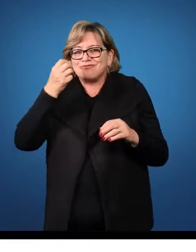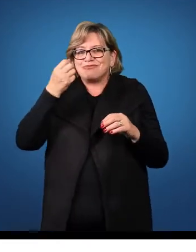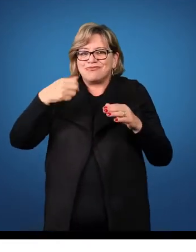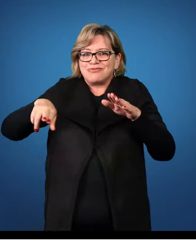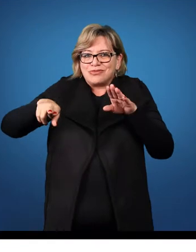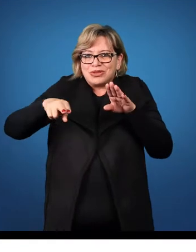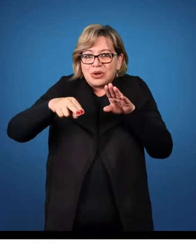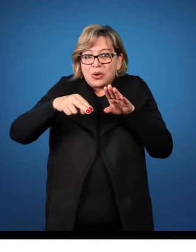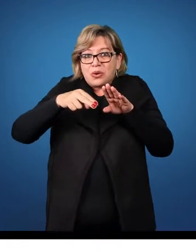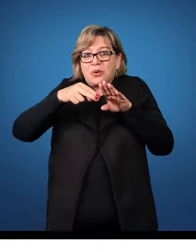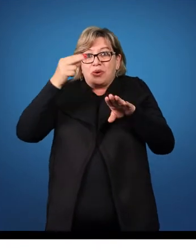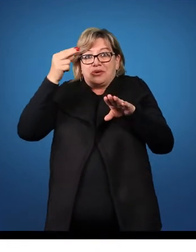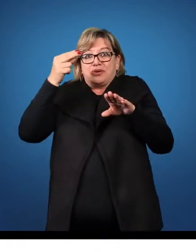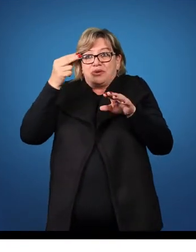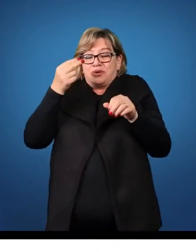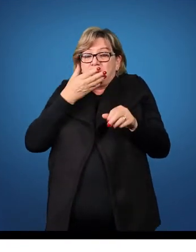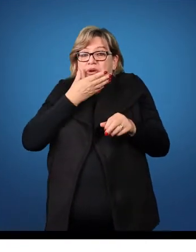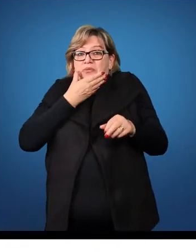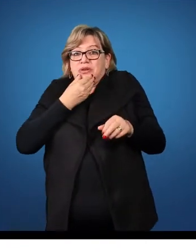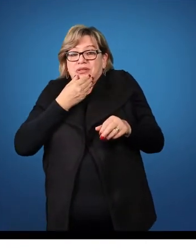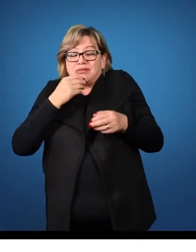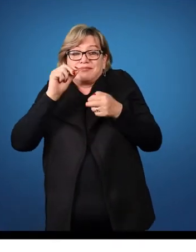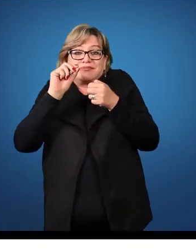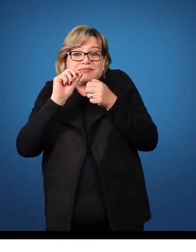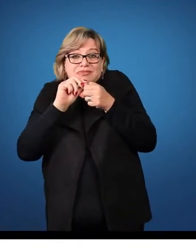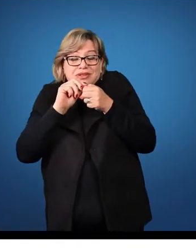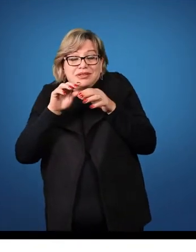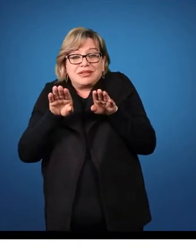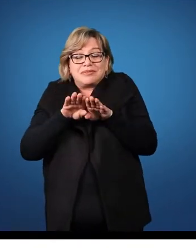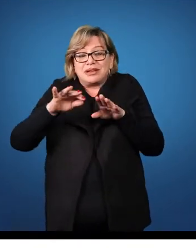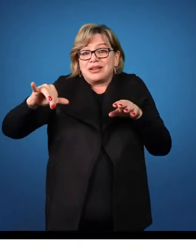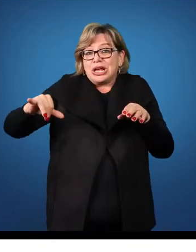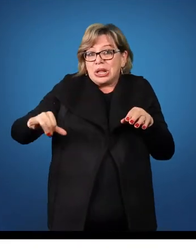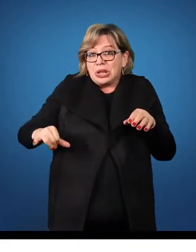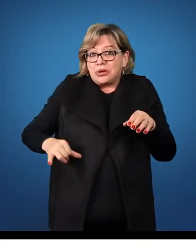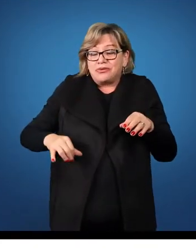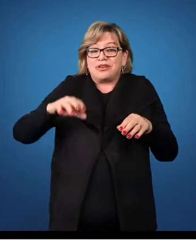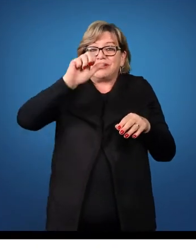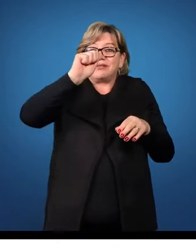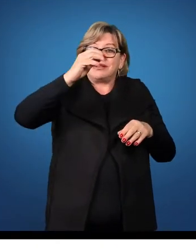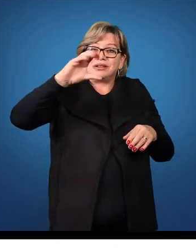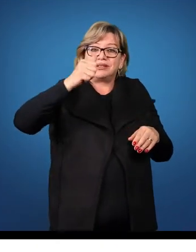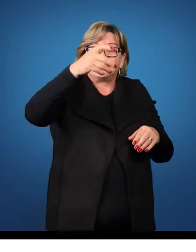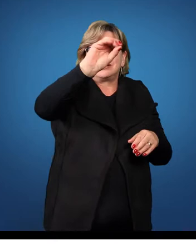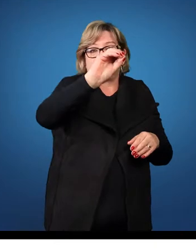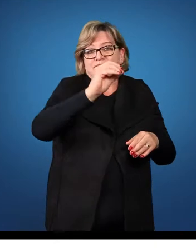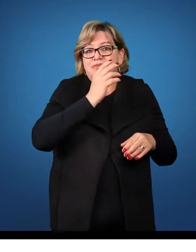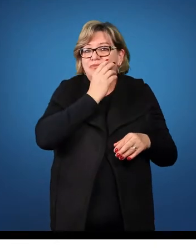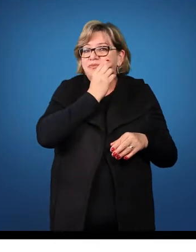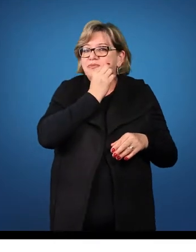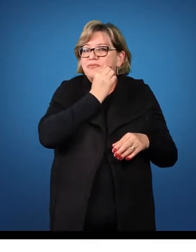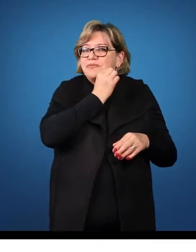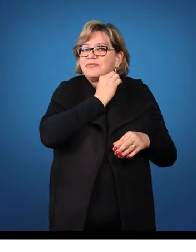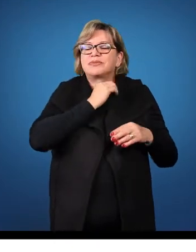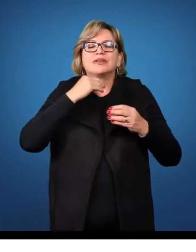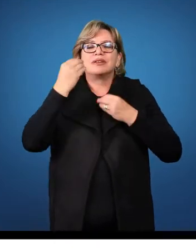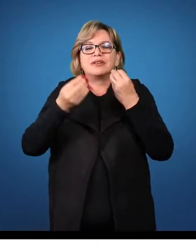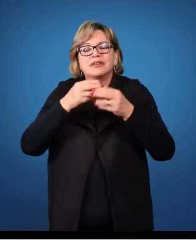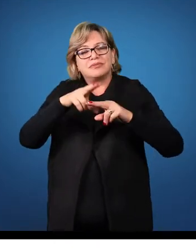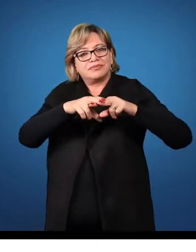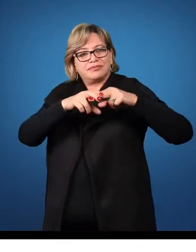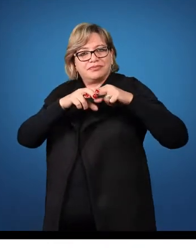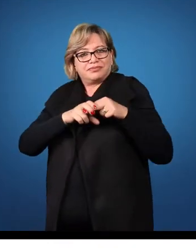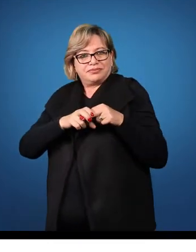entende-se, ele praticou a ação de cortar e sofreu a ação de ser cortado. Nesse